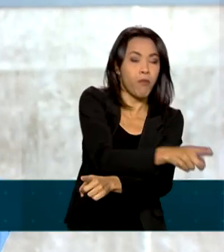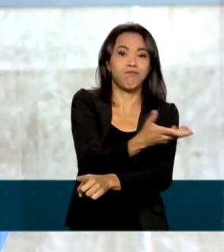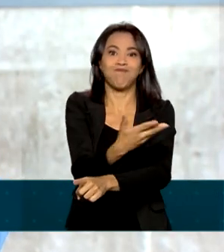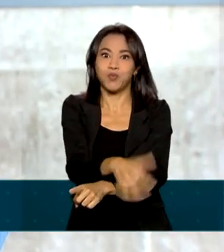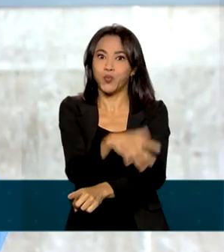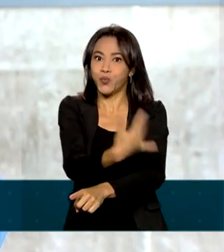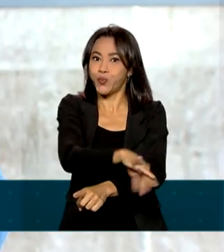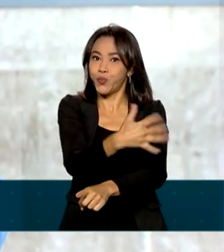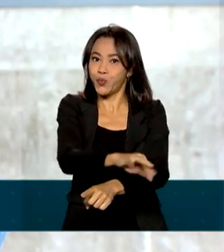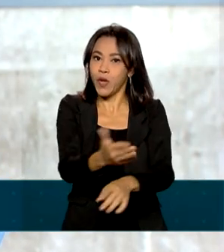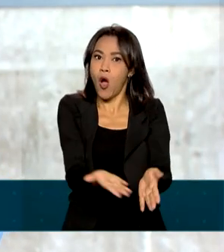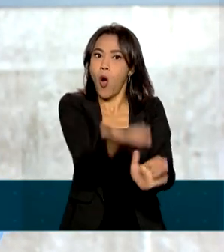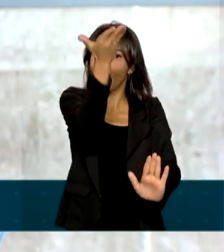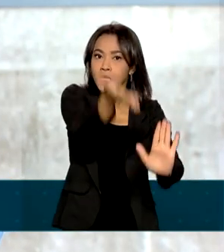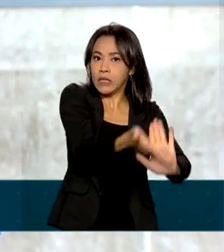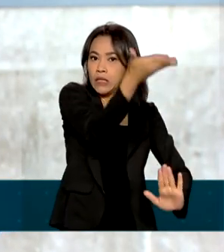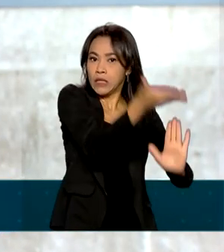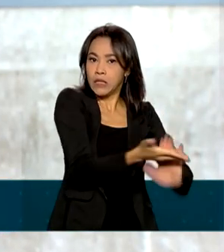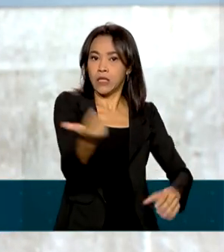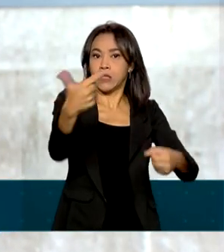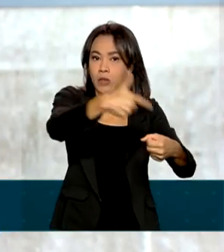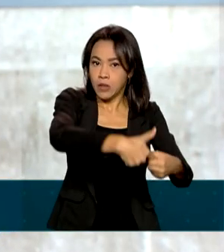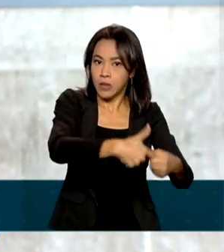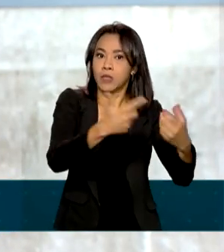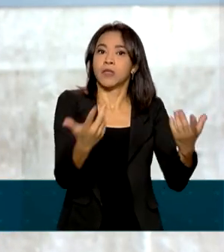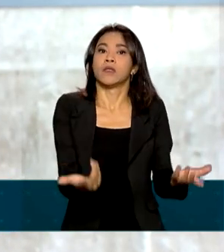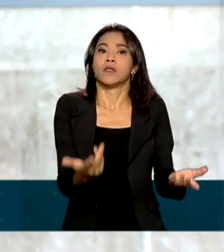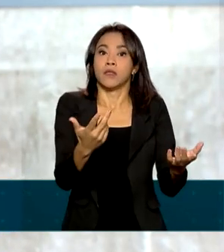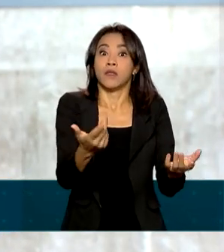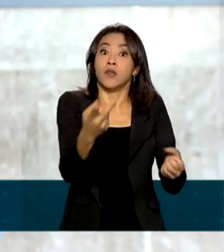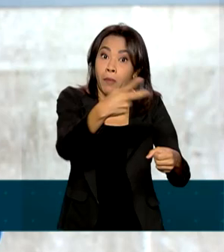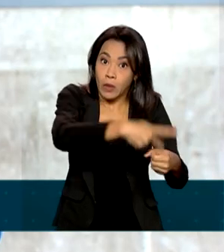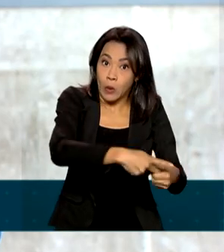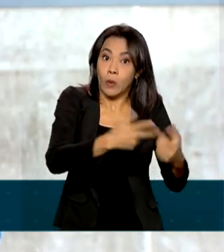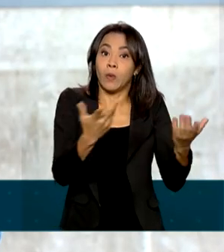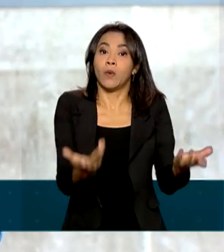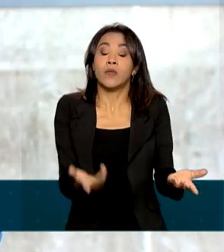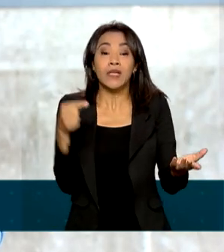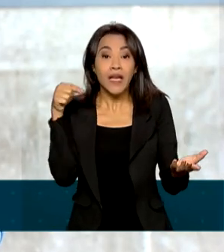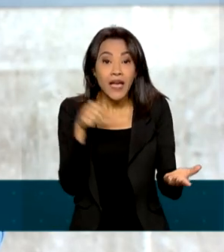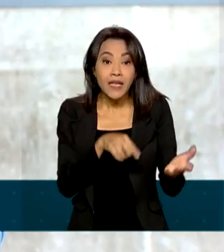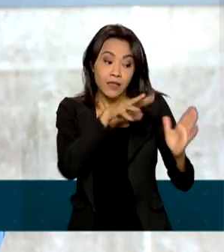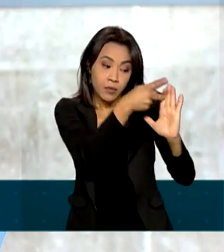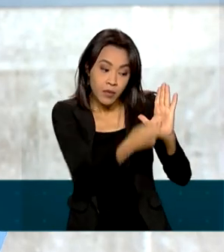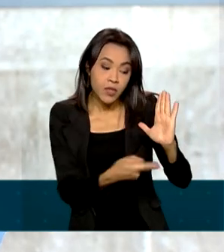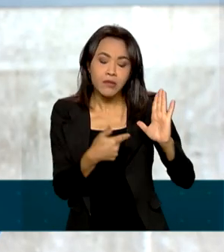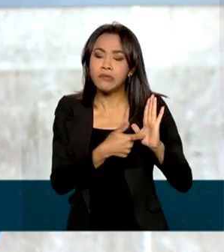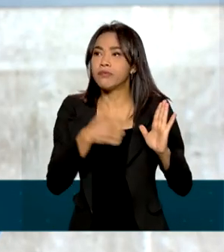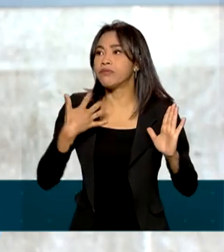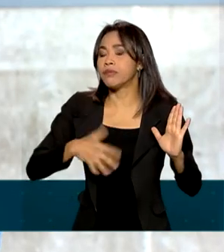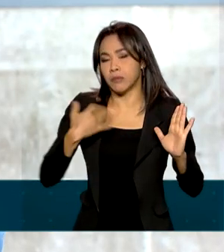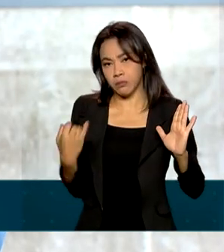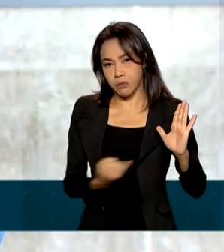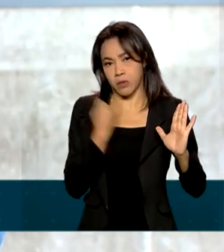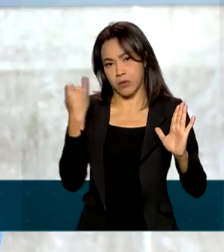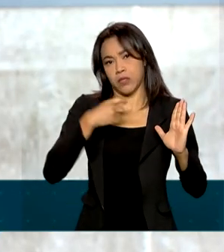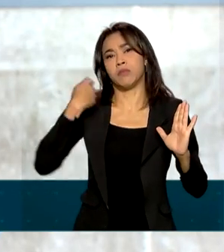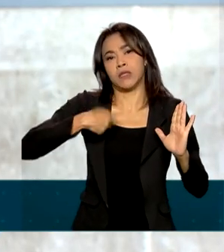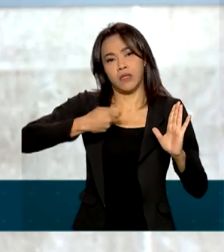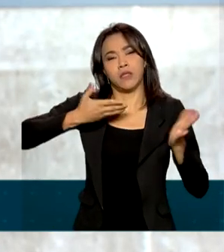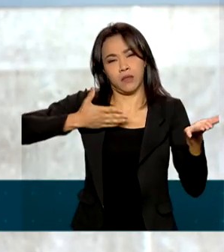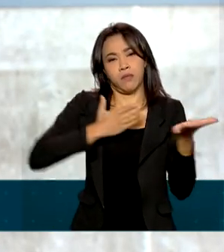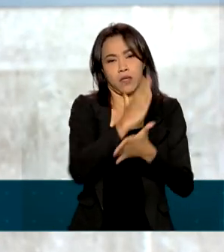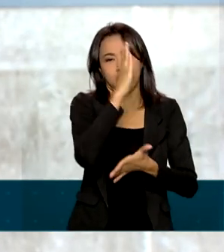e de derivados. Os ministros afirmaram que esses projetos são importantes, que precisam aprovar, serem